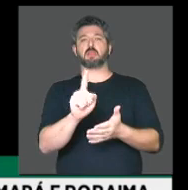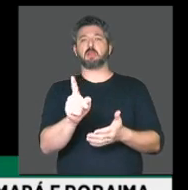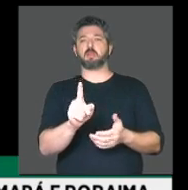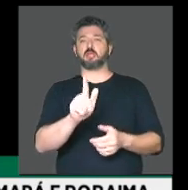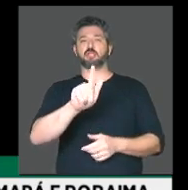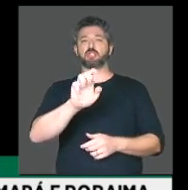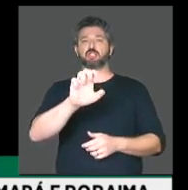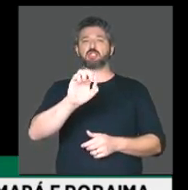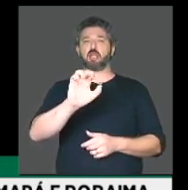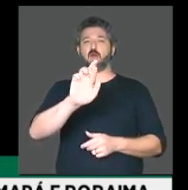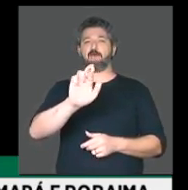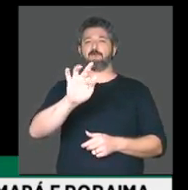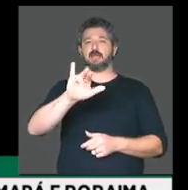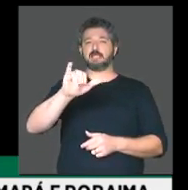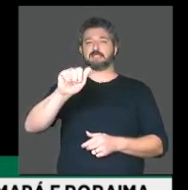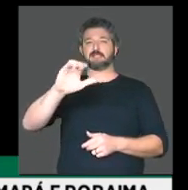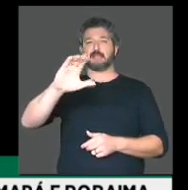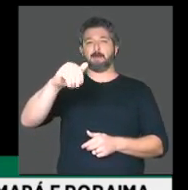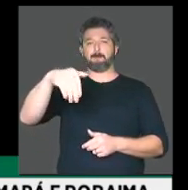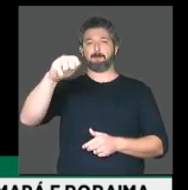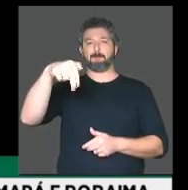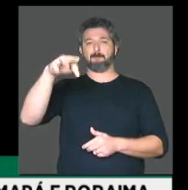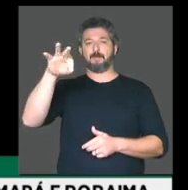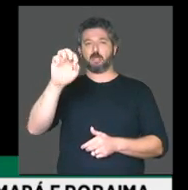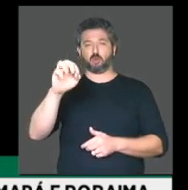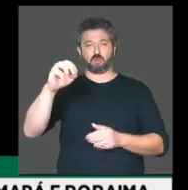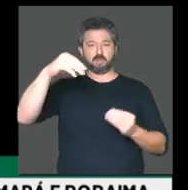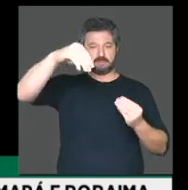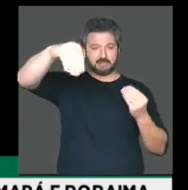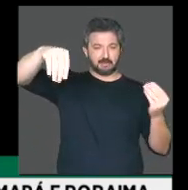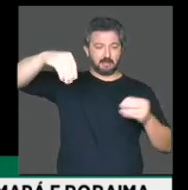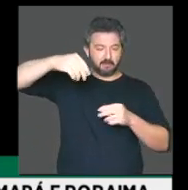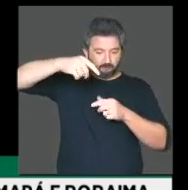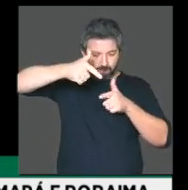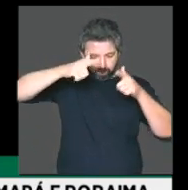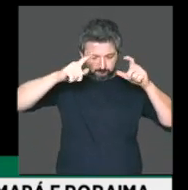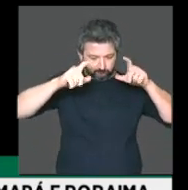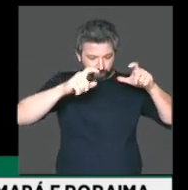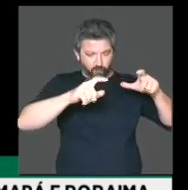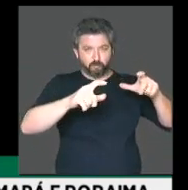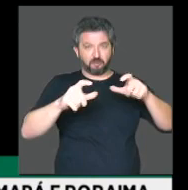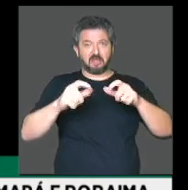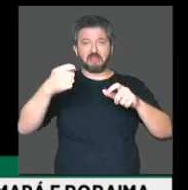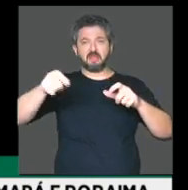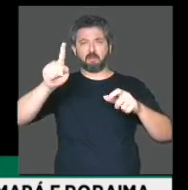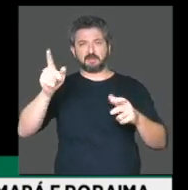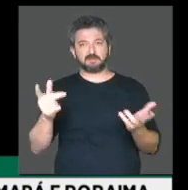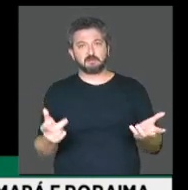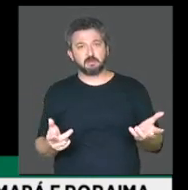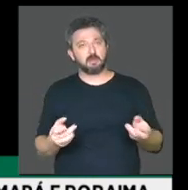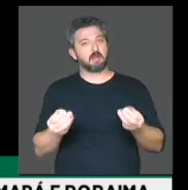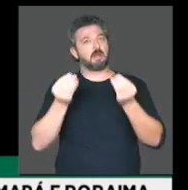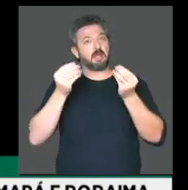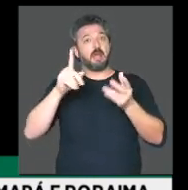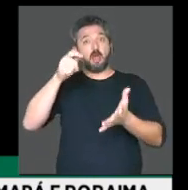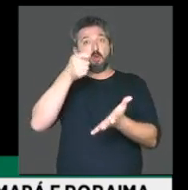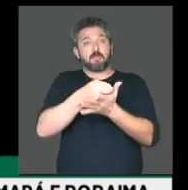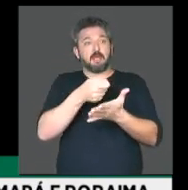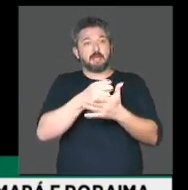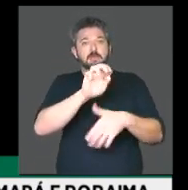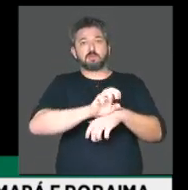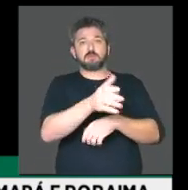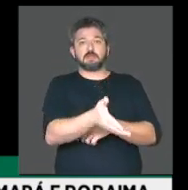georreferenciamento. Não há sentido desse ponto. Isso poderia passar por uma obrigação dos